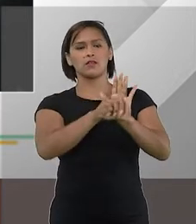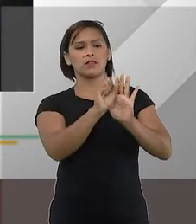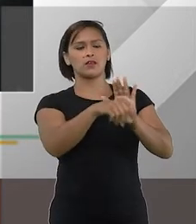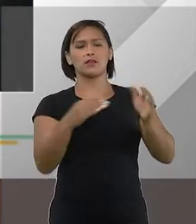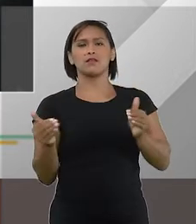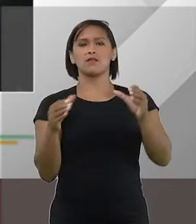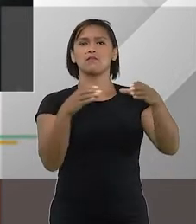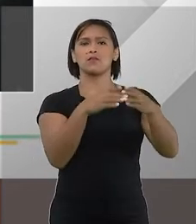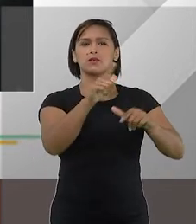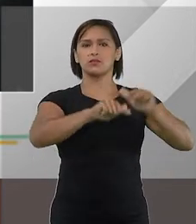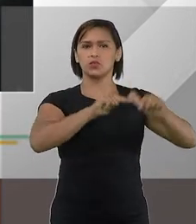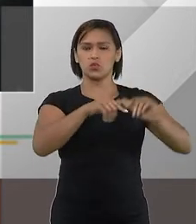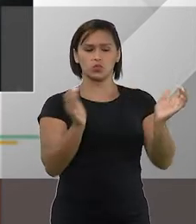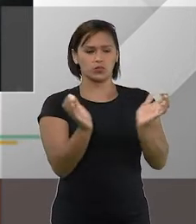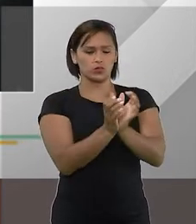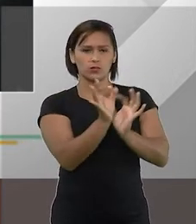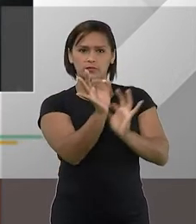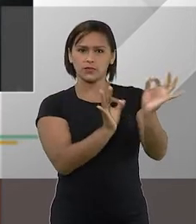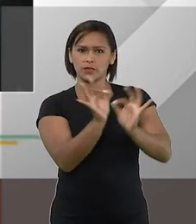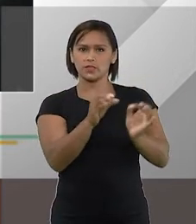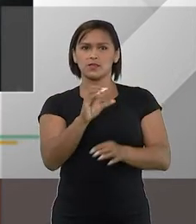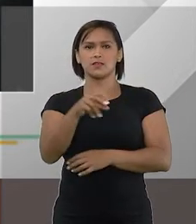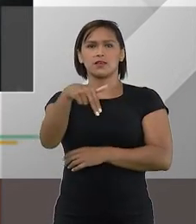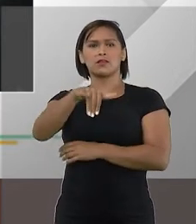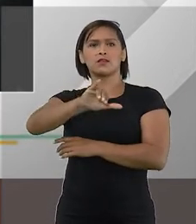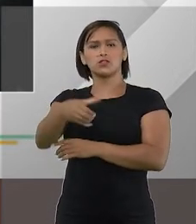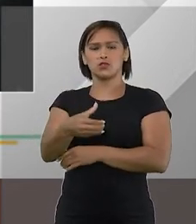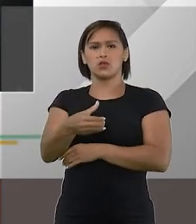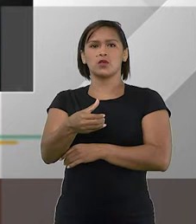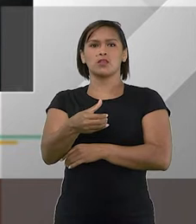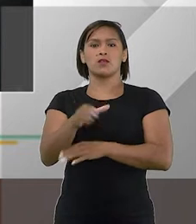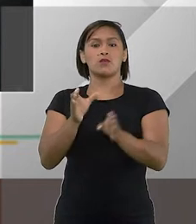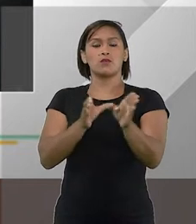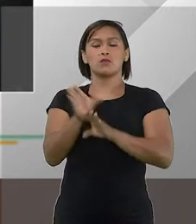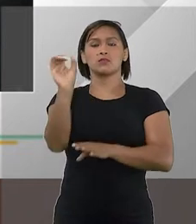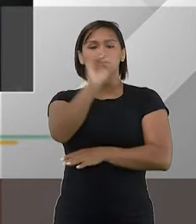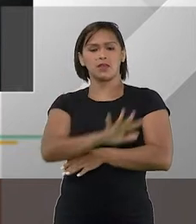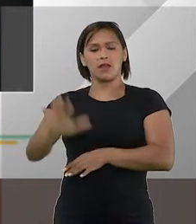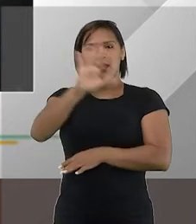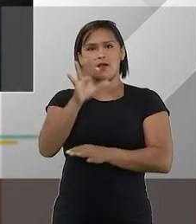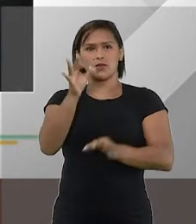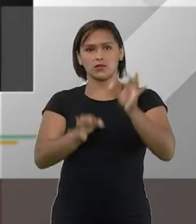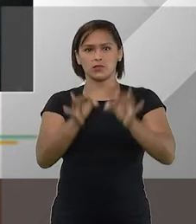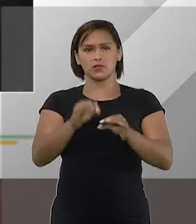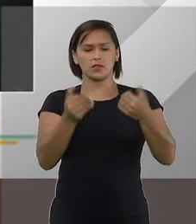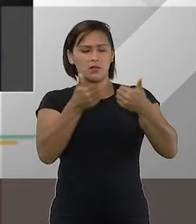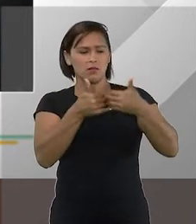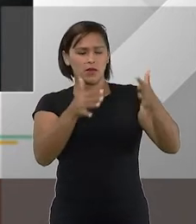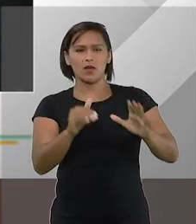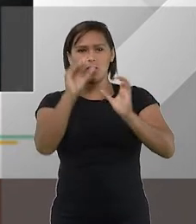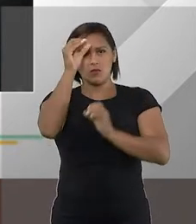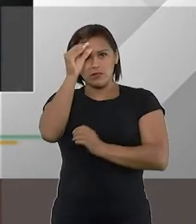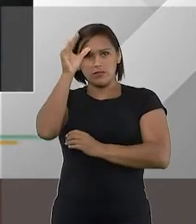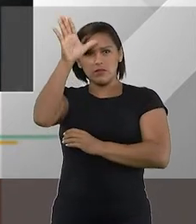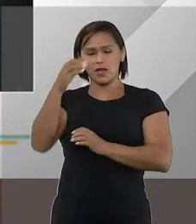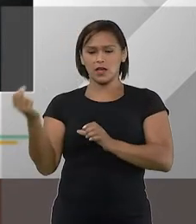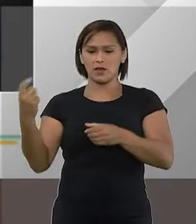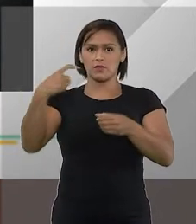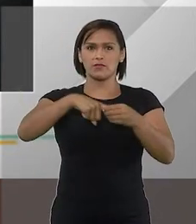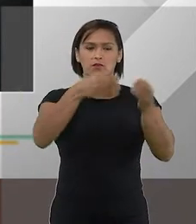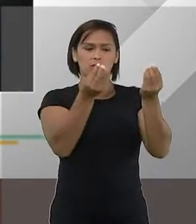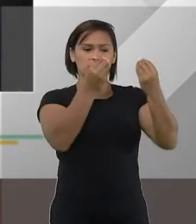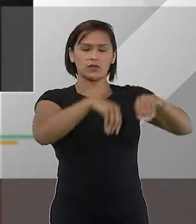e é membro do grupo de trabalho instituído pelo CNJ, Conselho Nacional de Justiça, para aprimorar os processos de